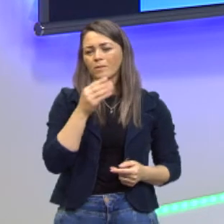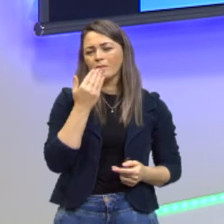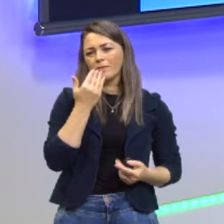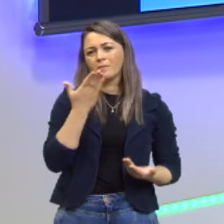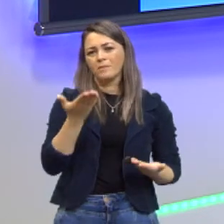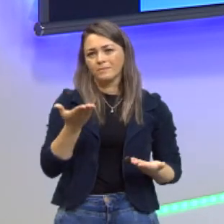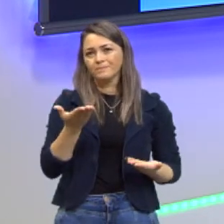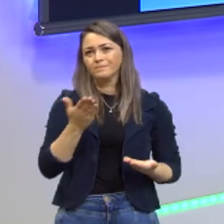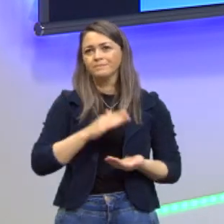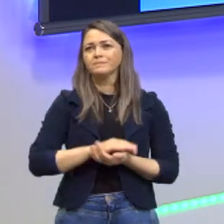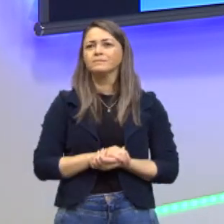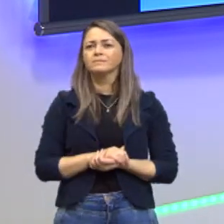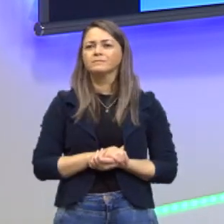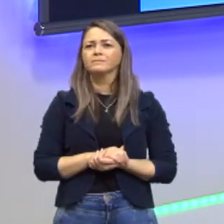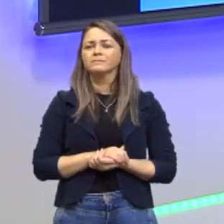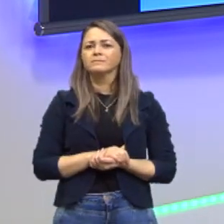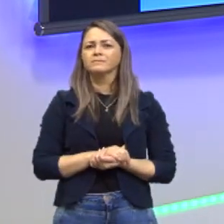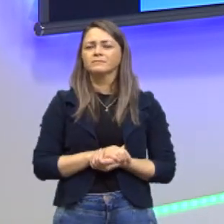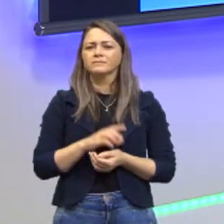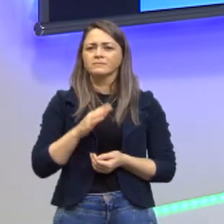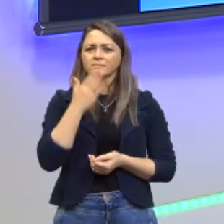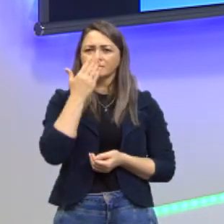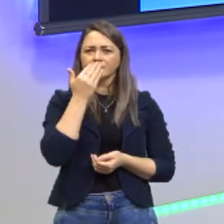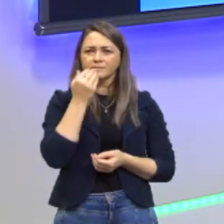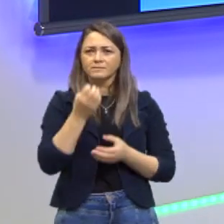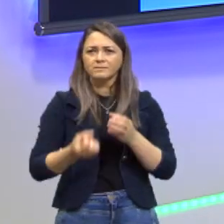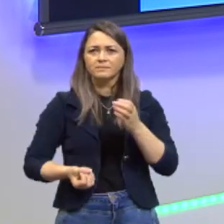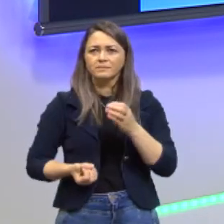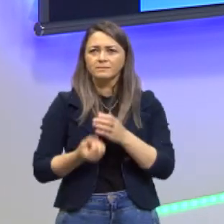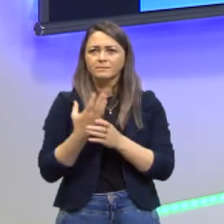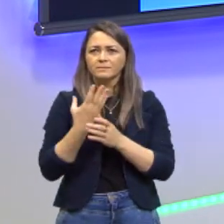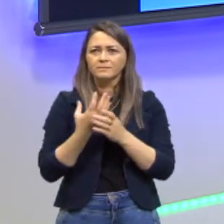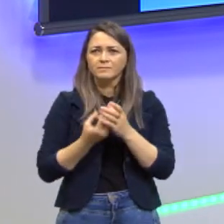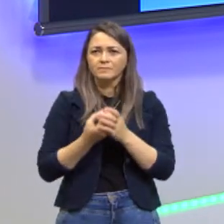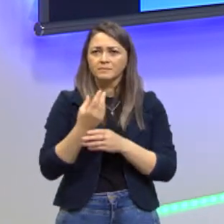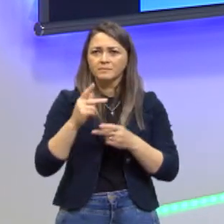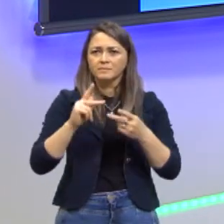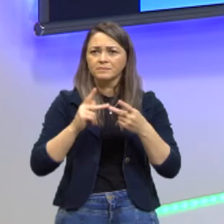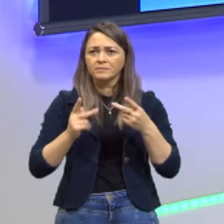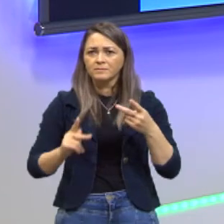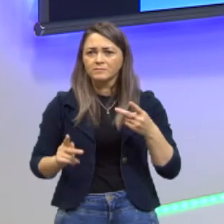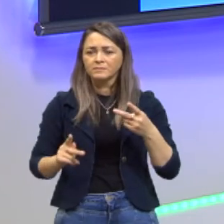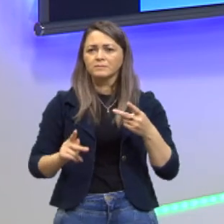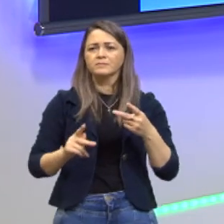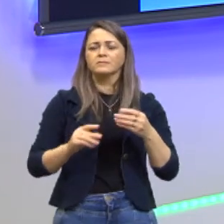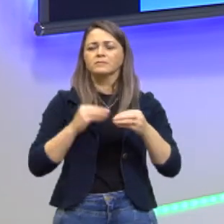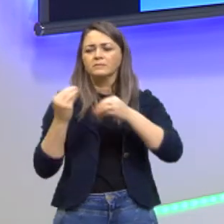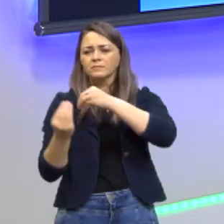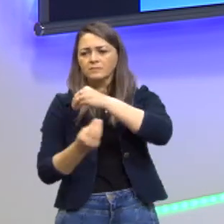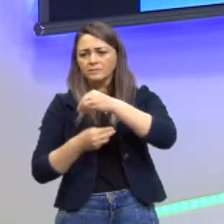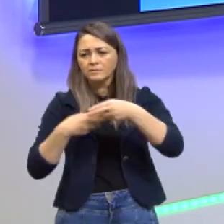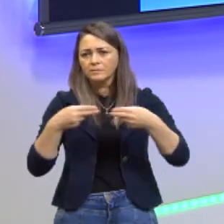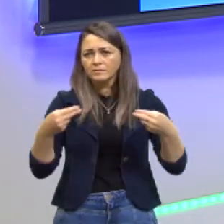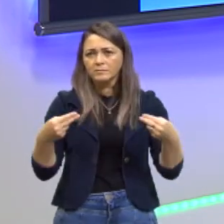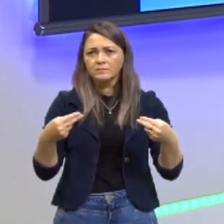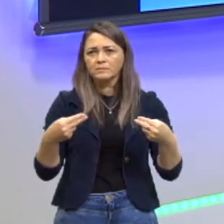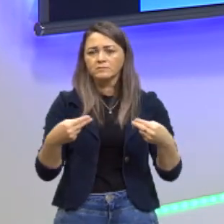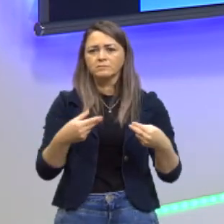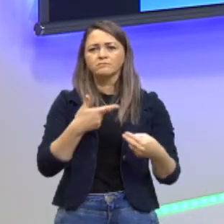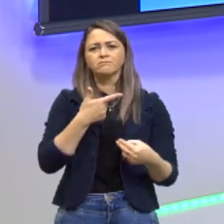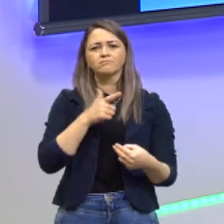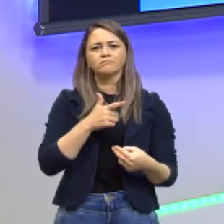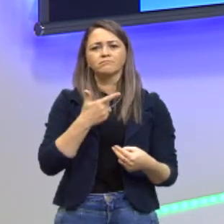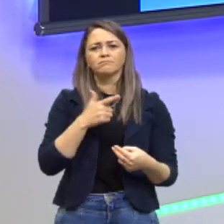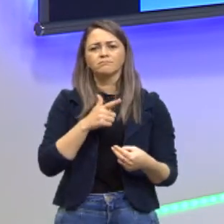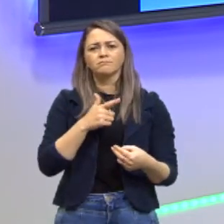Então, esses alimentos produziram uma proteína, produziram substâncias e nós não temos